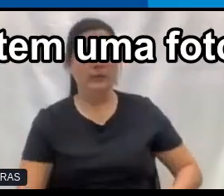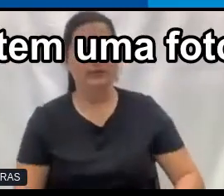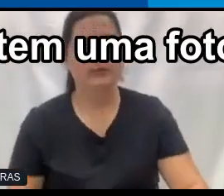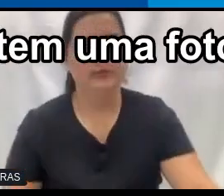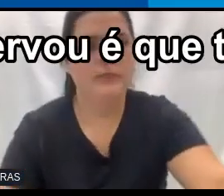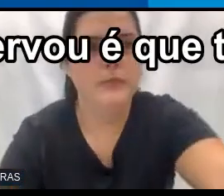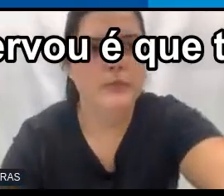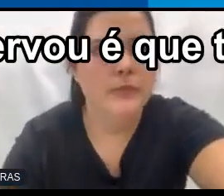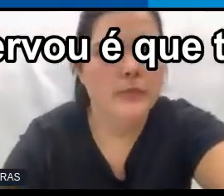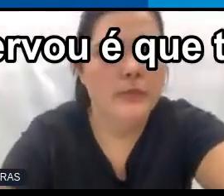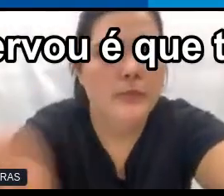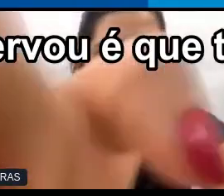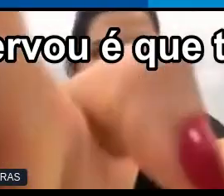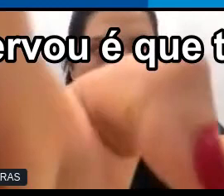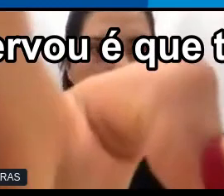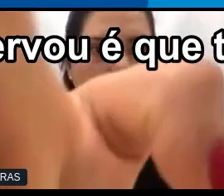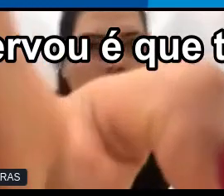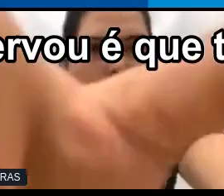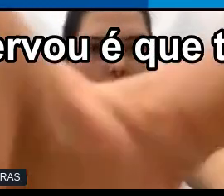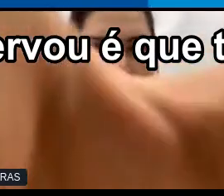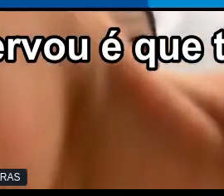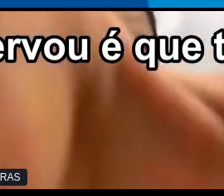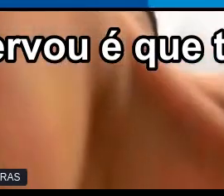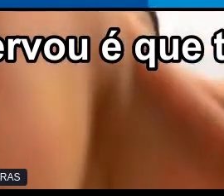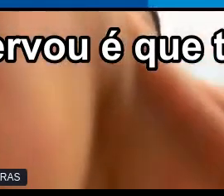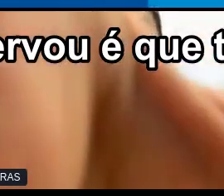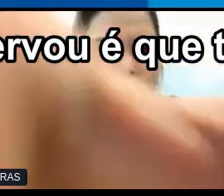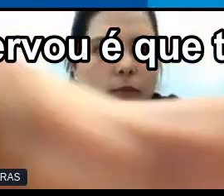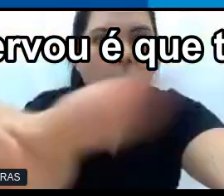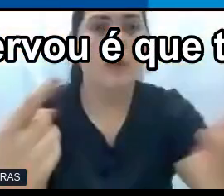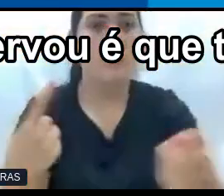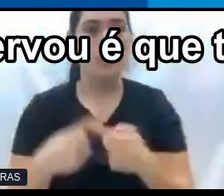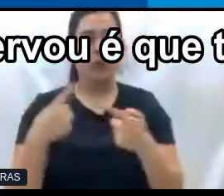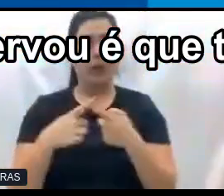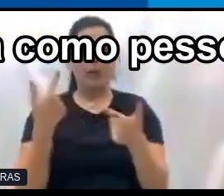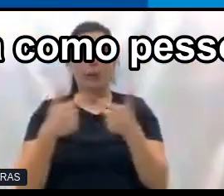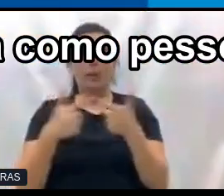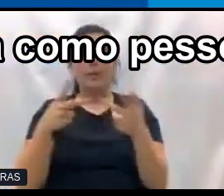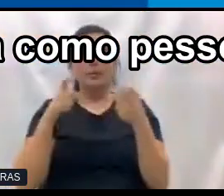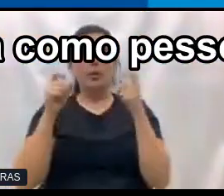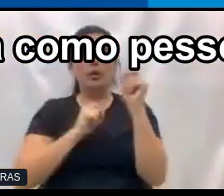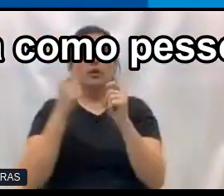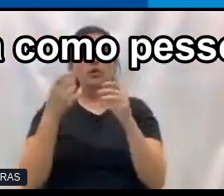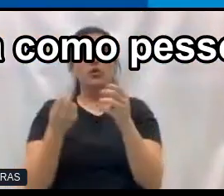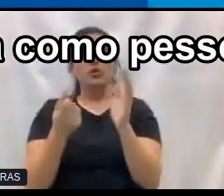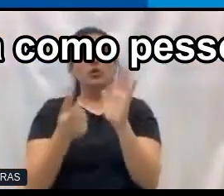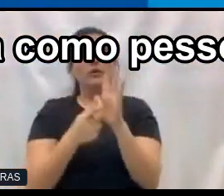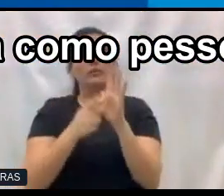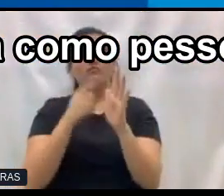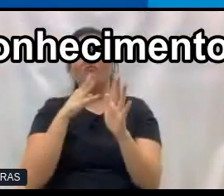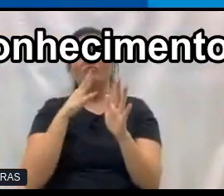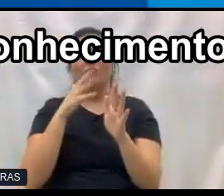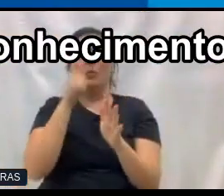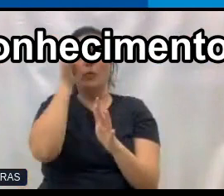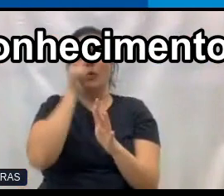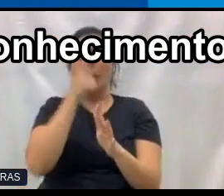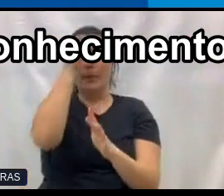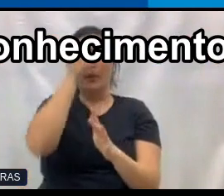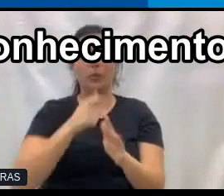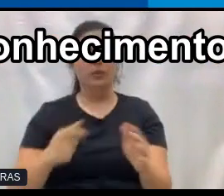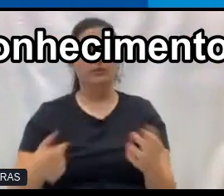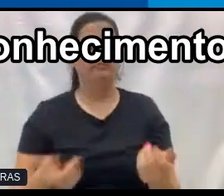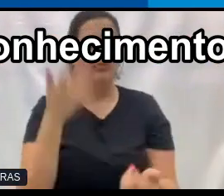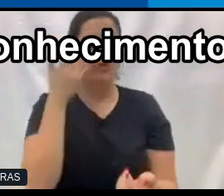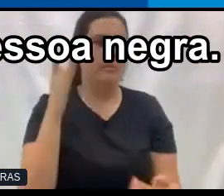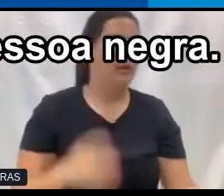slide, a gente tem uma foto dela, porque o principal erro que ela observou é que tinha um software que não a reconhecia como pessoa. Ela não conseguia